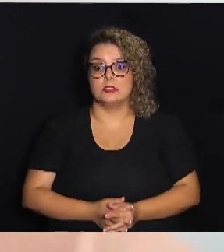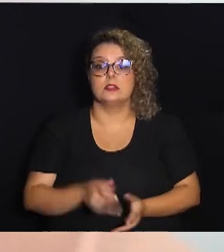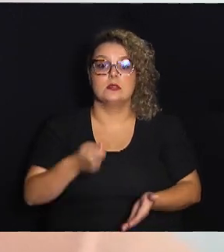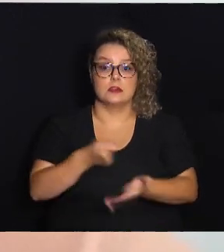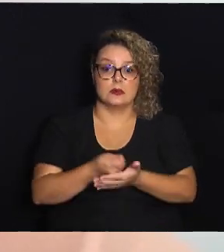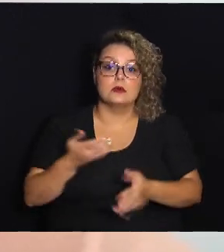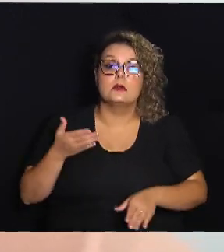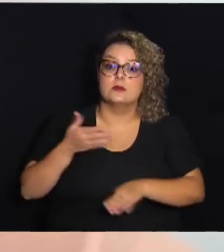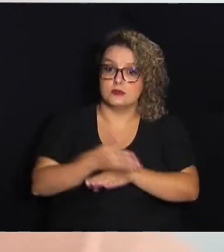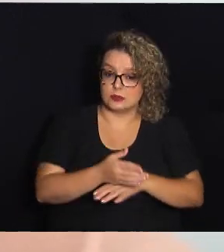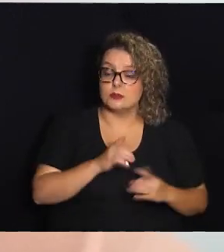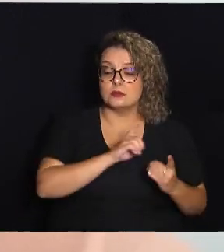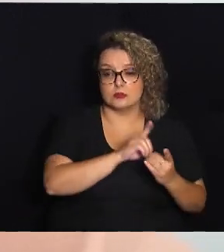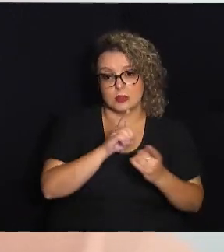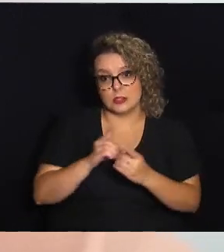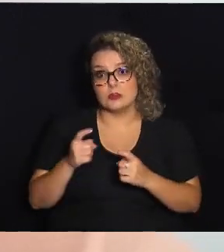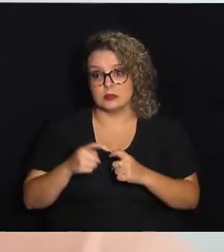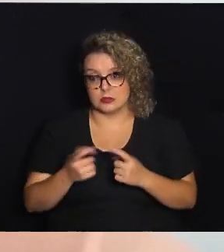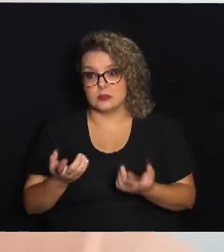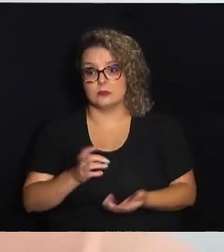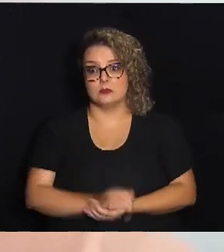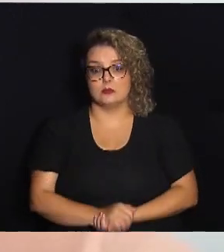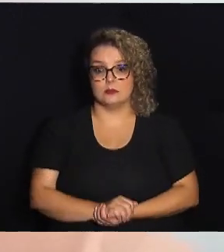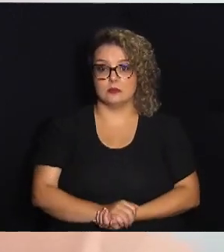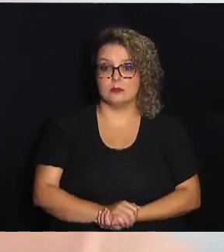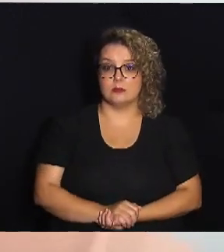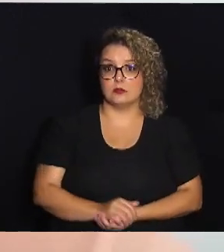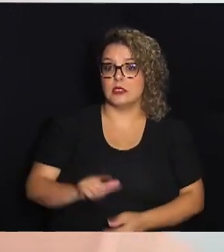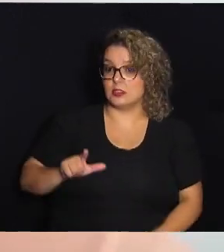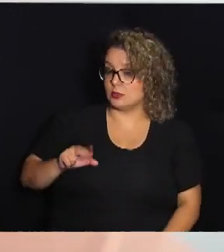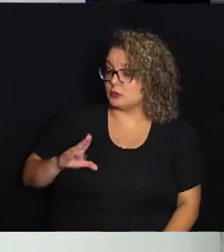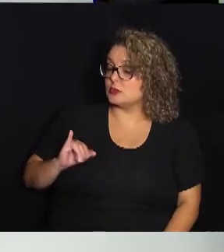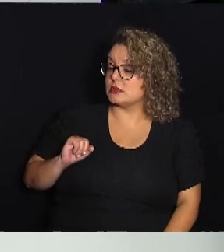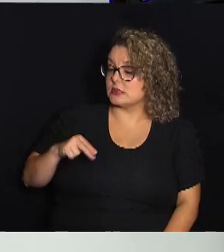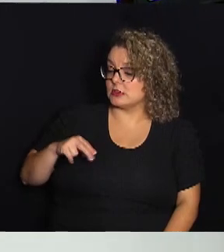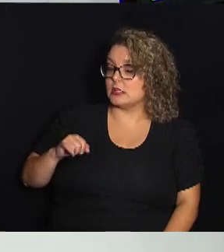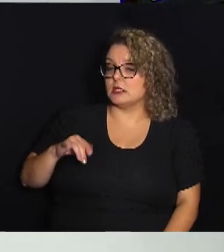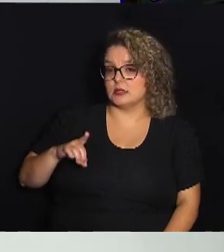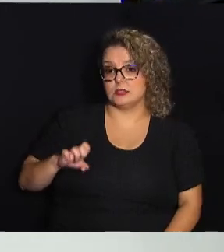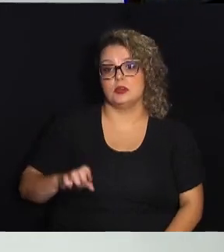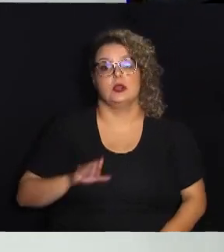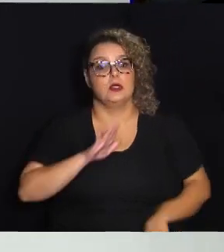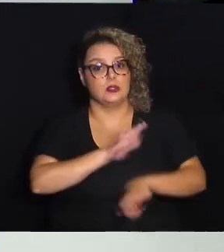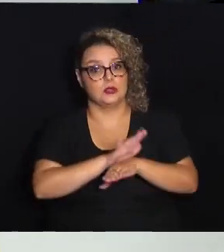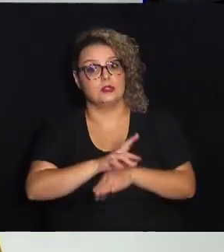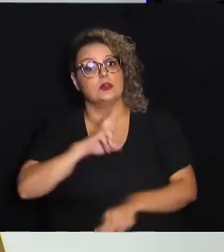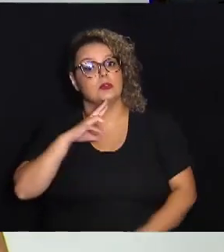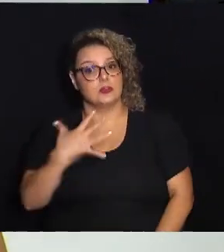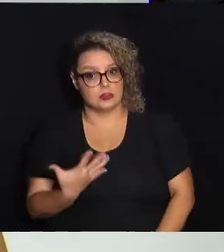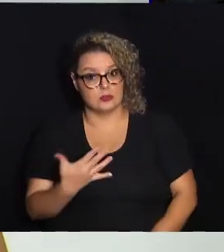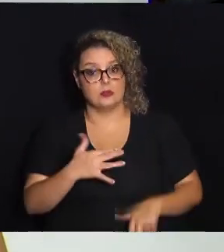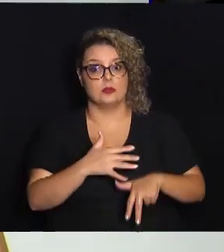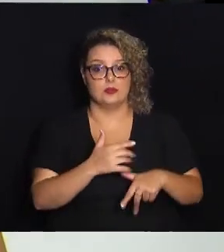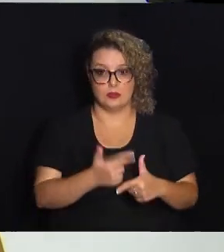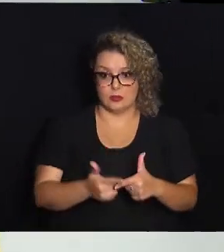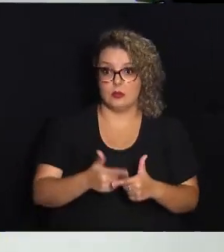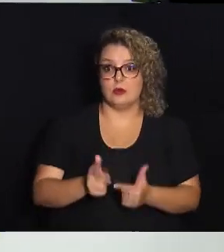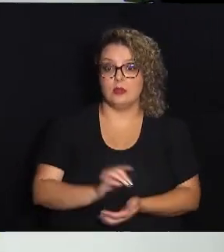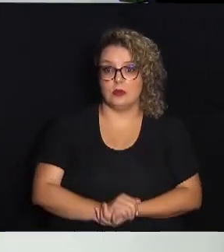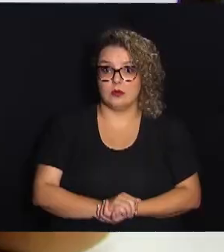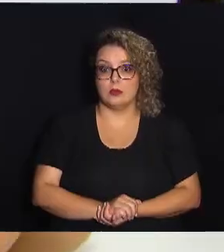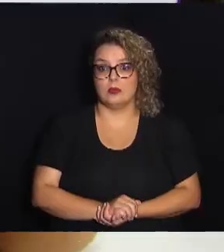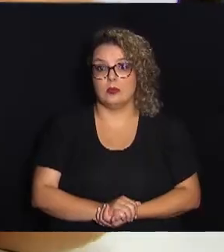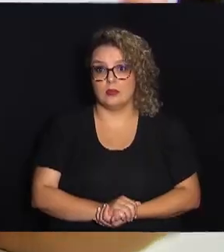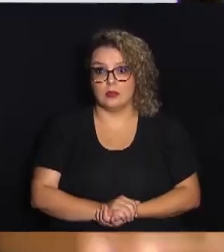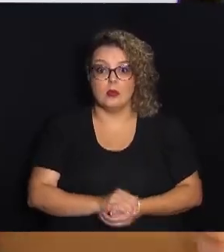de garantir acesso ao atendimento médico. Para a dona Lucineide, o teleatendimento ajudou e resolveu o